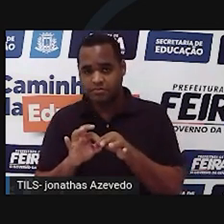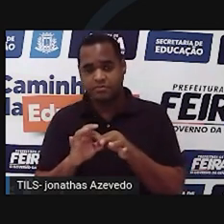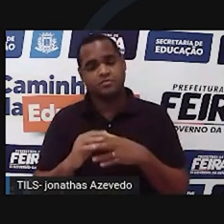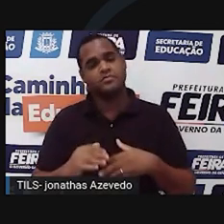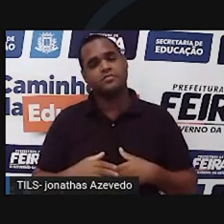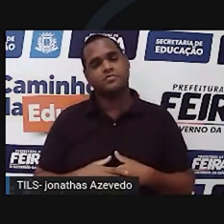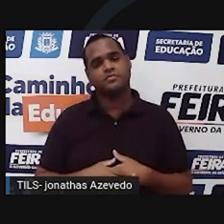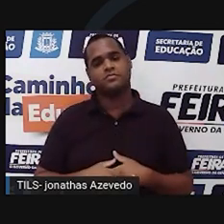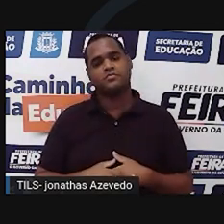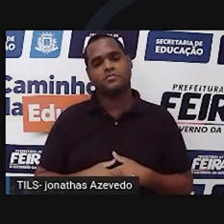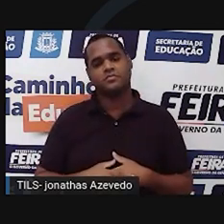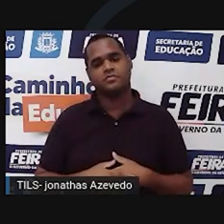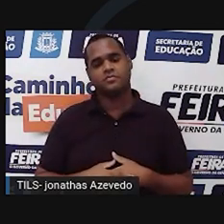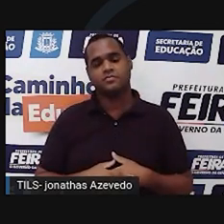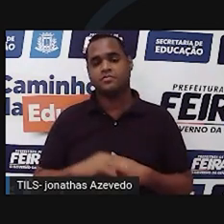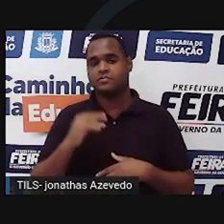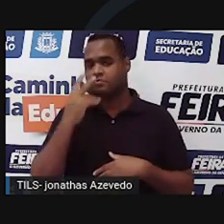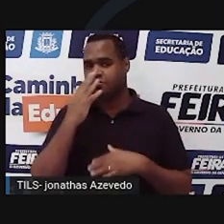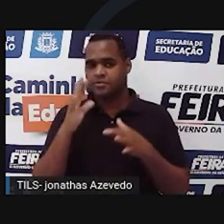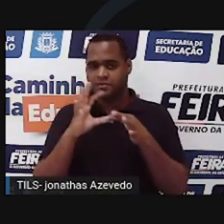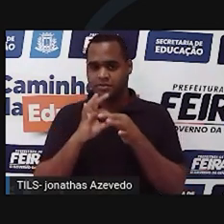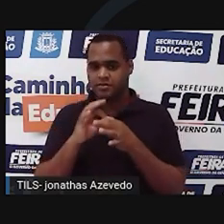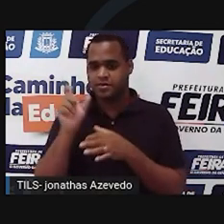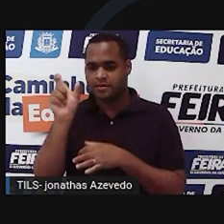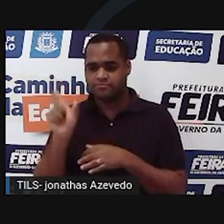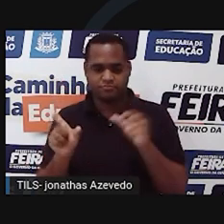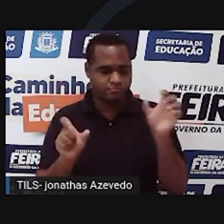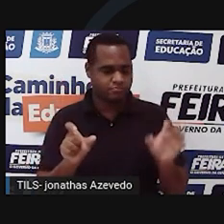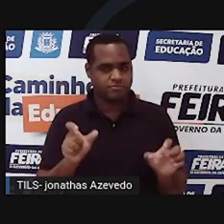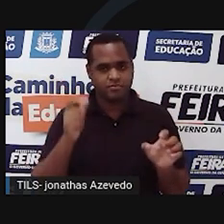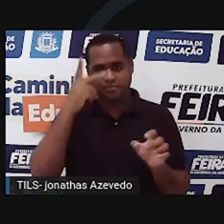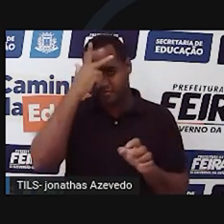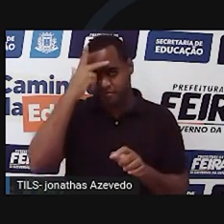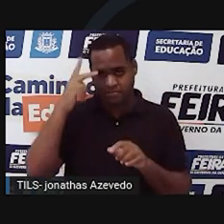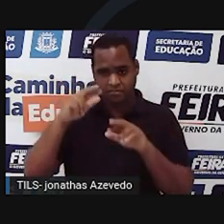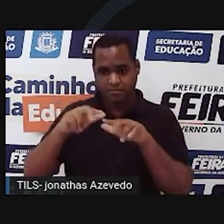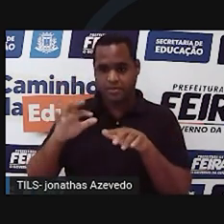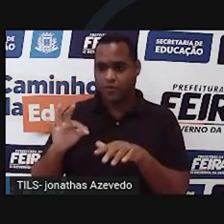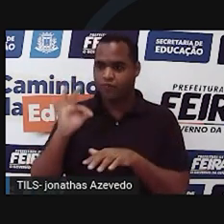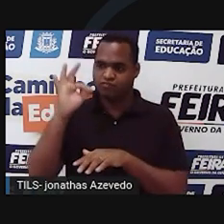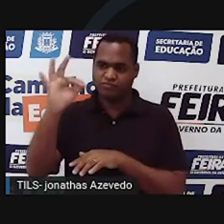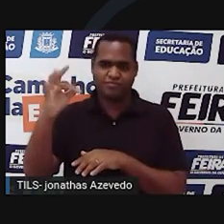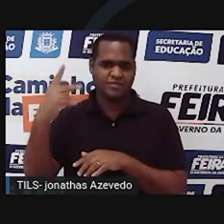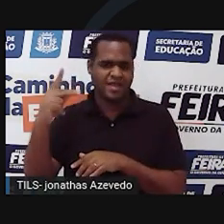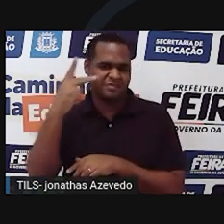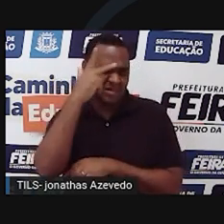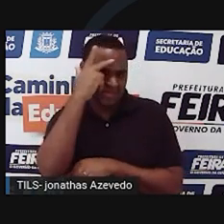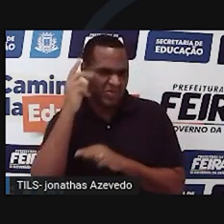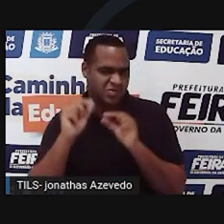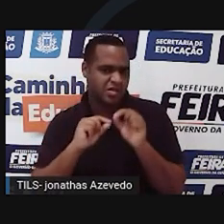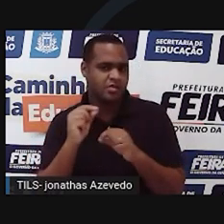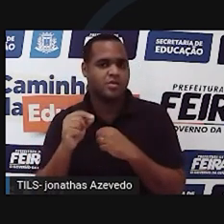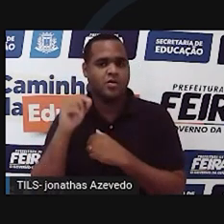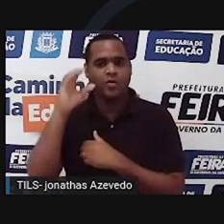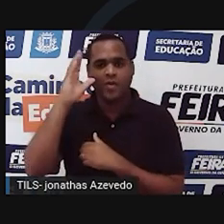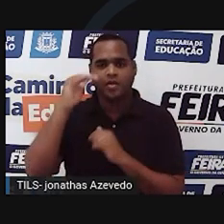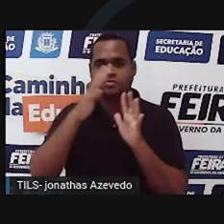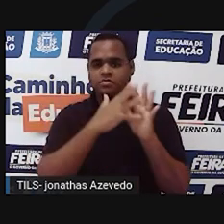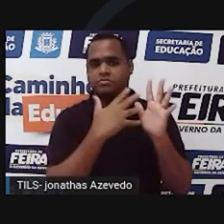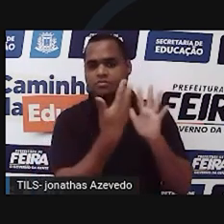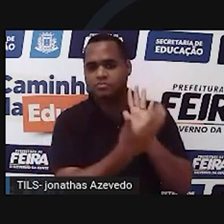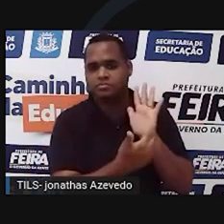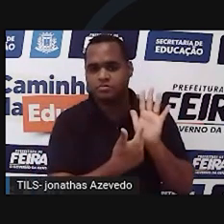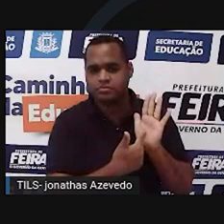que eles, de fato, têm alguma relação com o caráter ou com o destino de uma pessoa. A outra curiosidade, se a gente olhar para essa tabela,